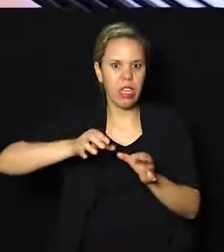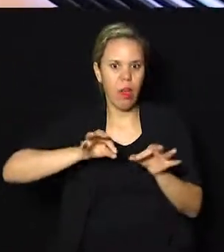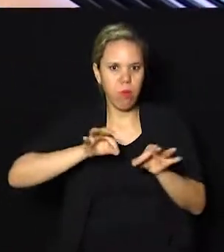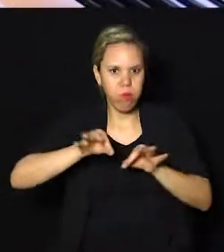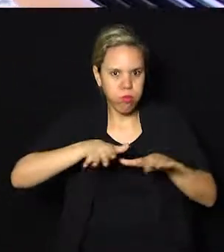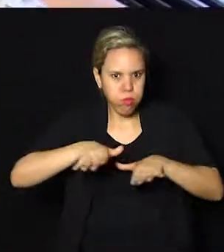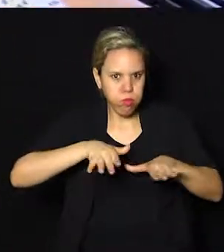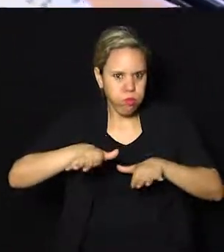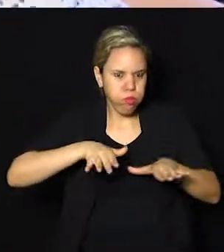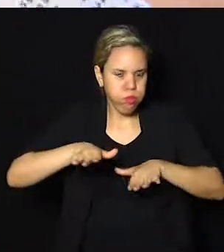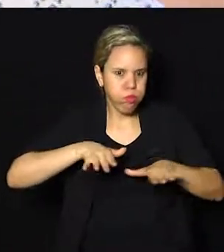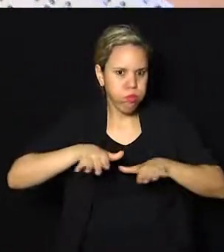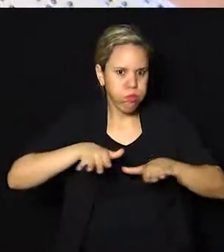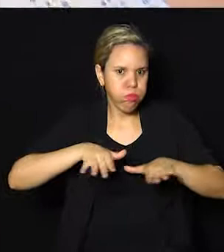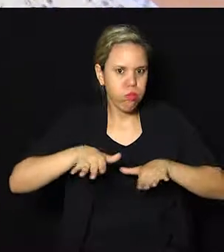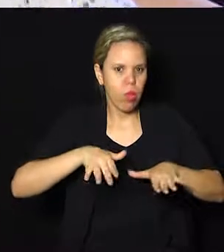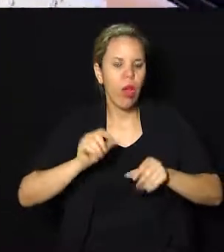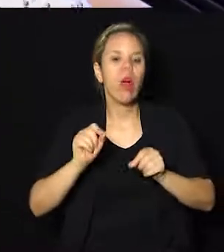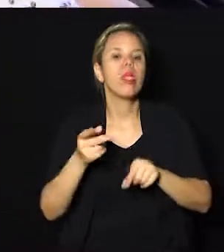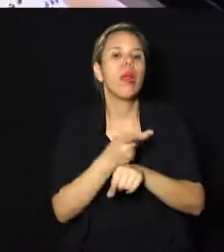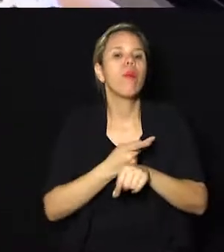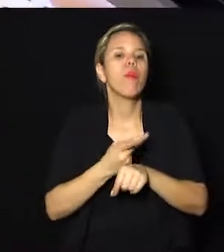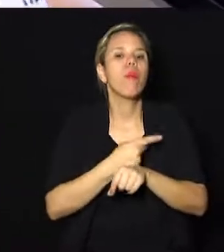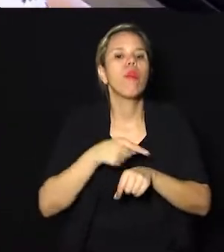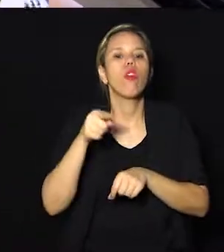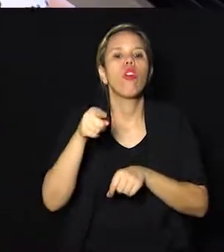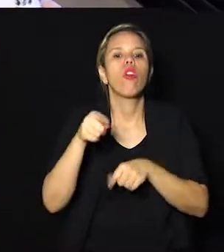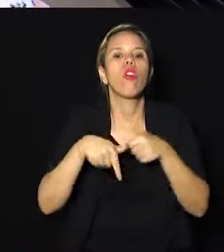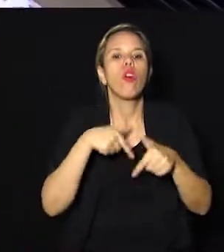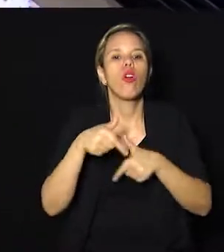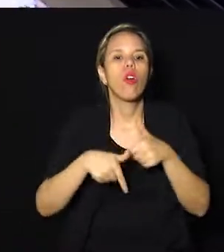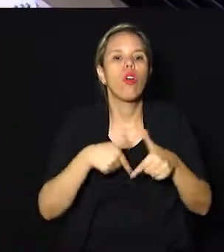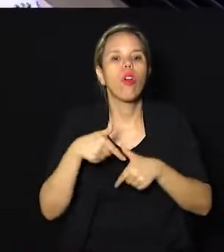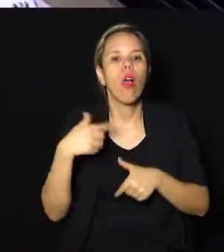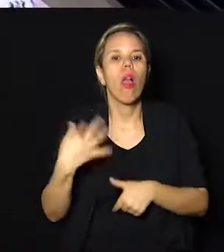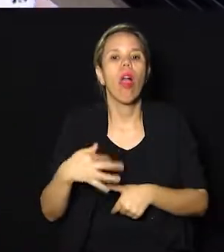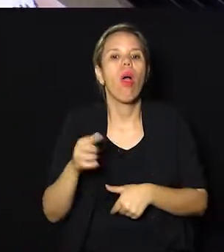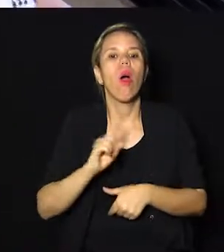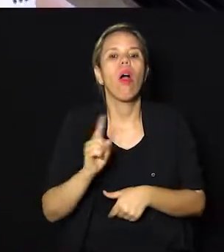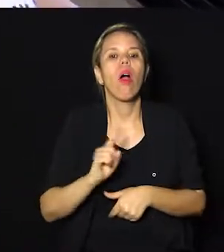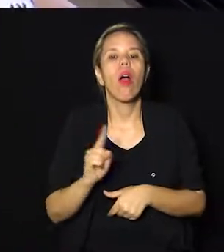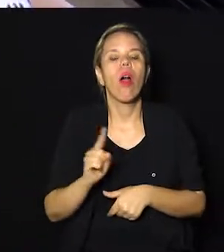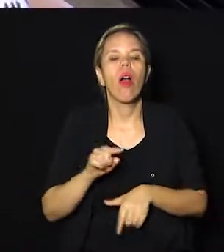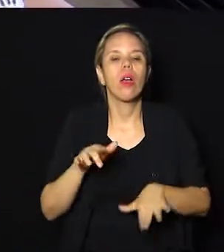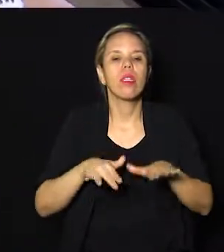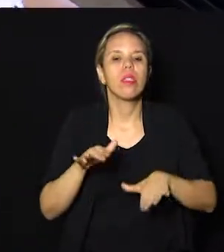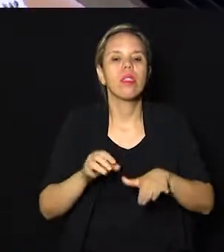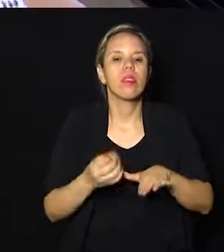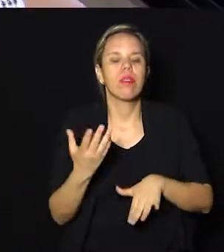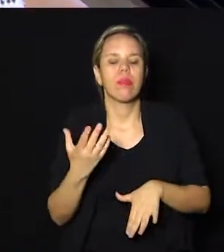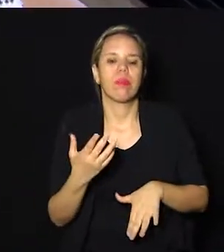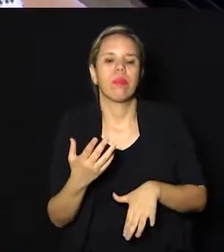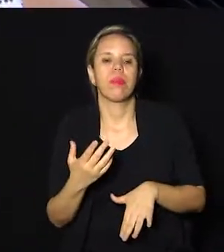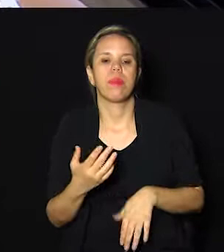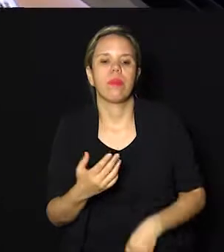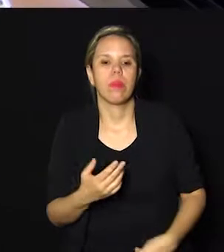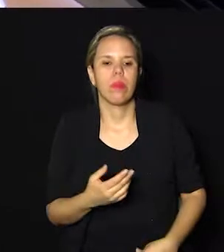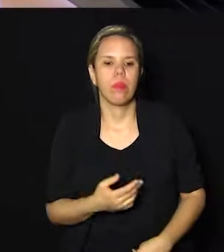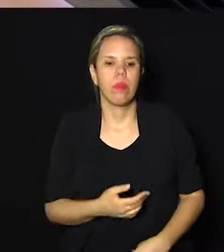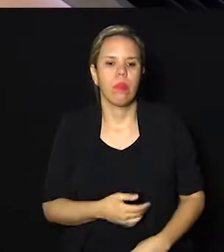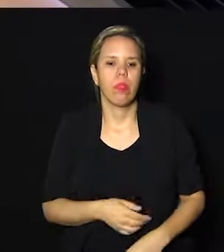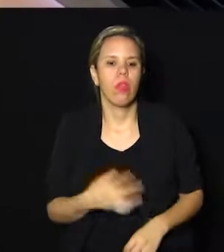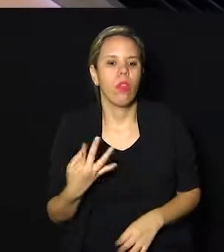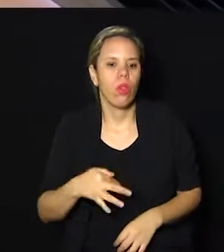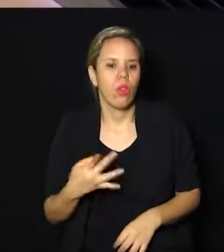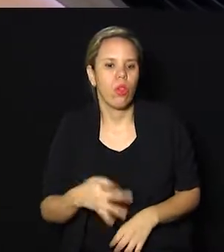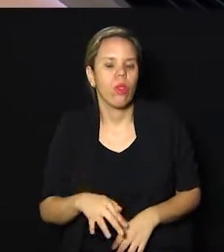E normalmente, Marcelo, quem procura esse tipo de trabalho é quem está com dor ou não? Quem, de repente, quer a gente estar com Sempre que está com